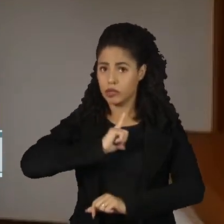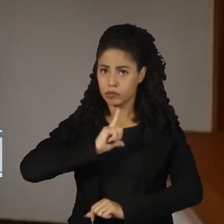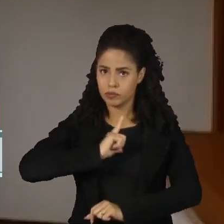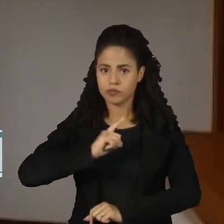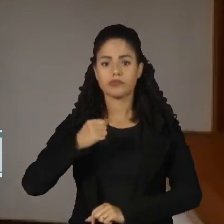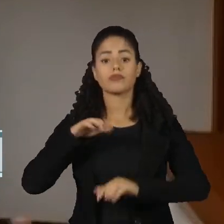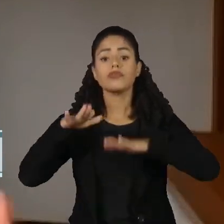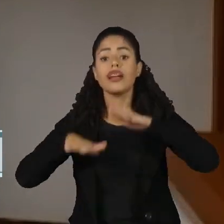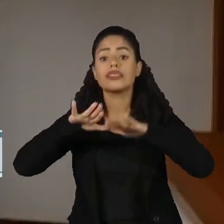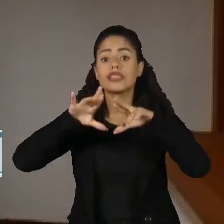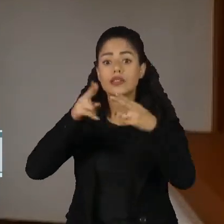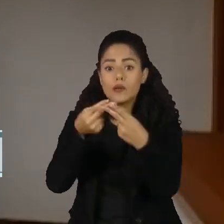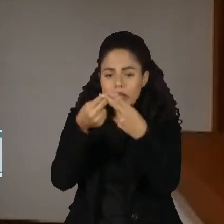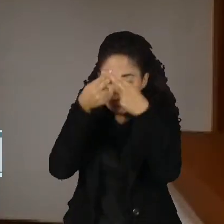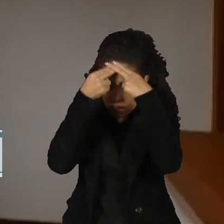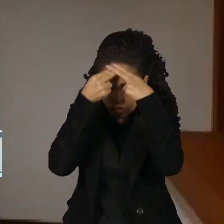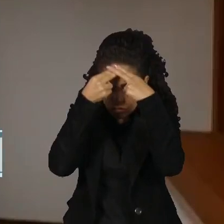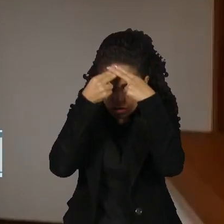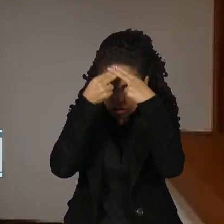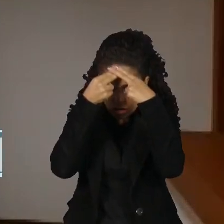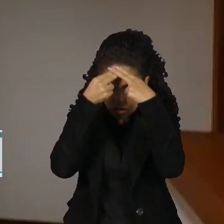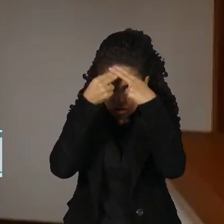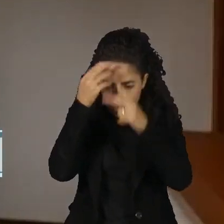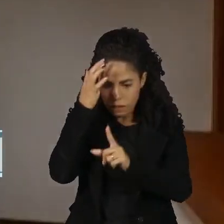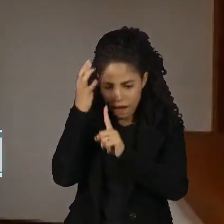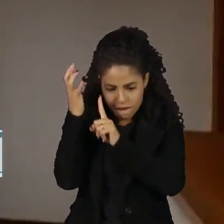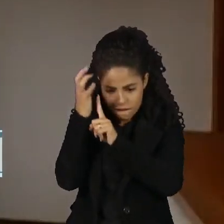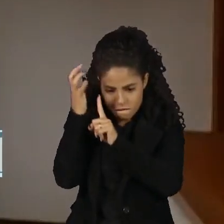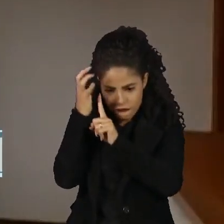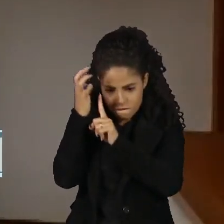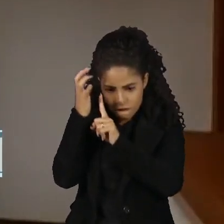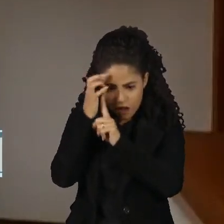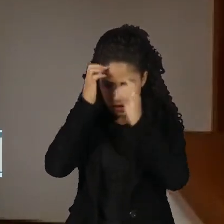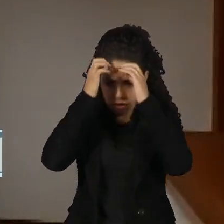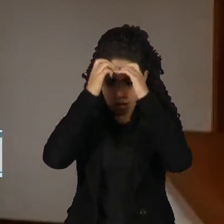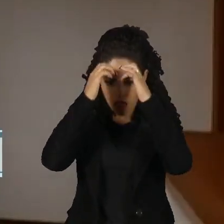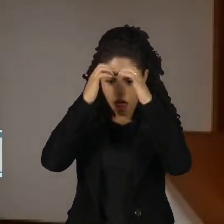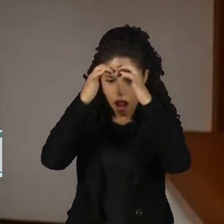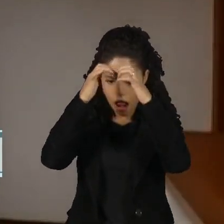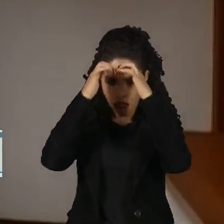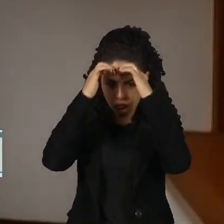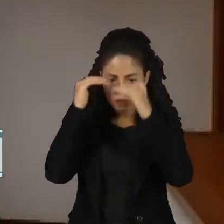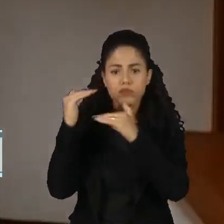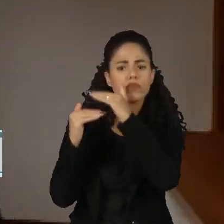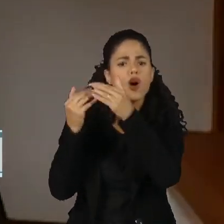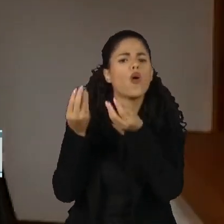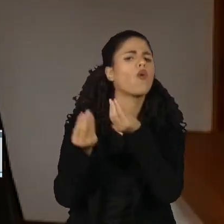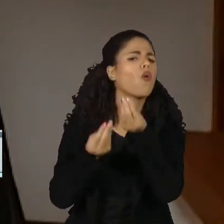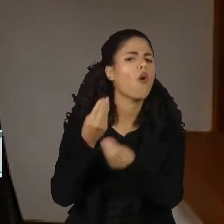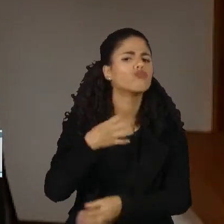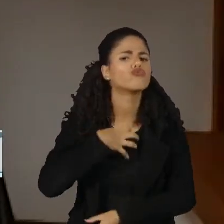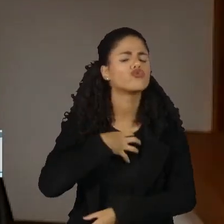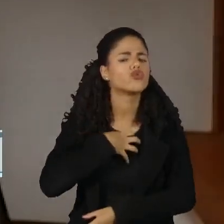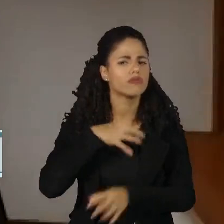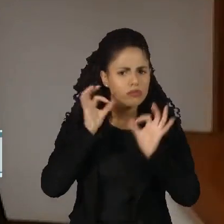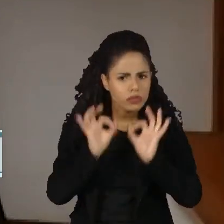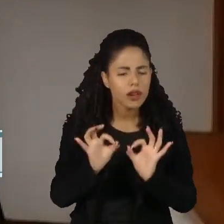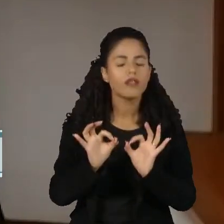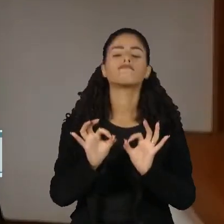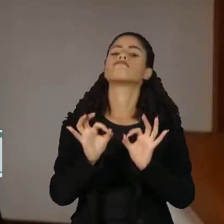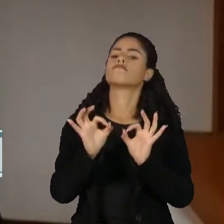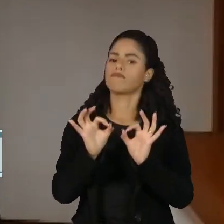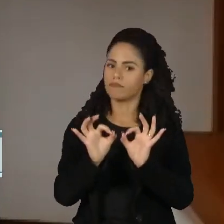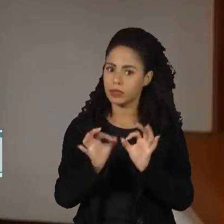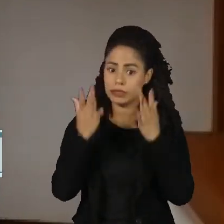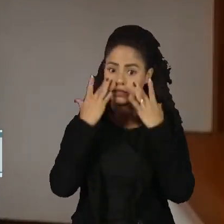traumático que acaba afetando a forma como o próprio cérebro pode se desenvolver. Isso sim tem um grande